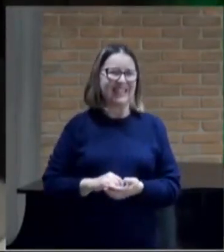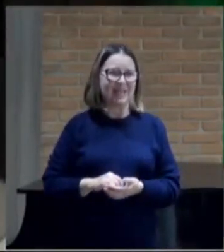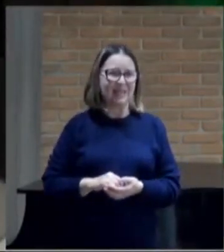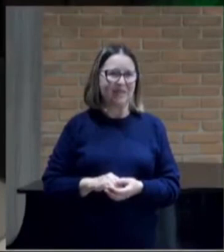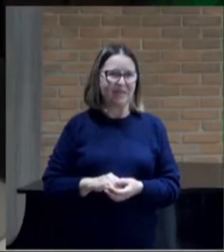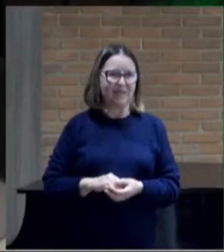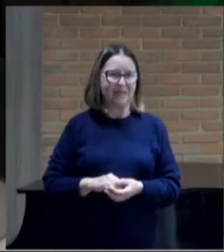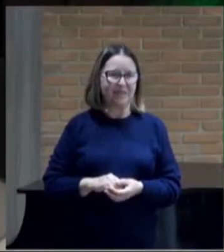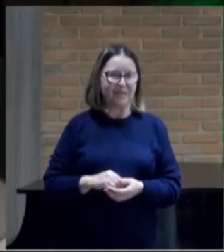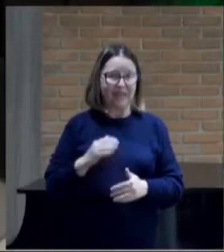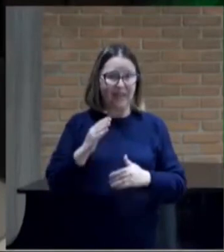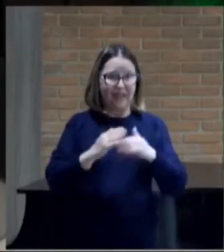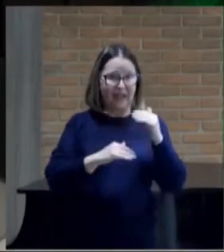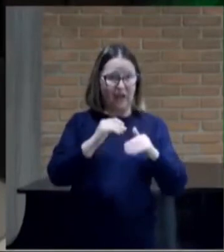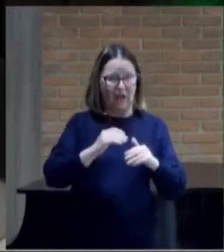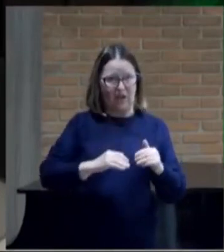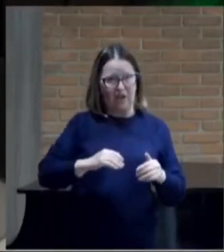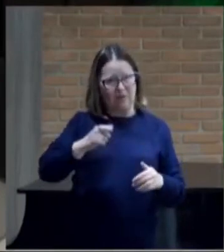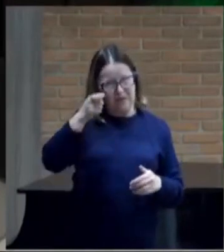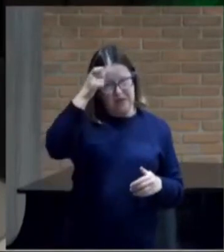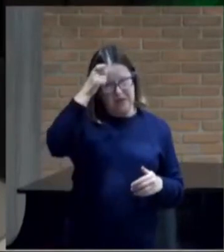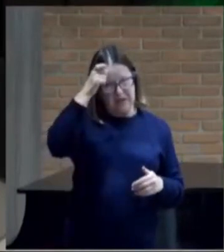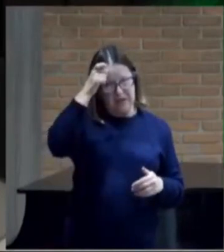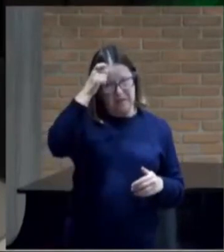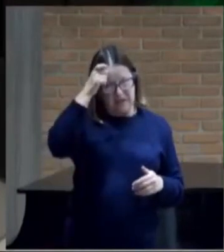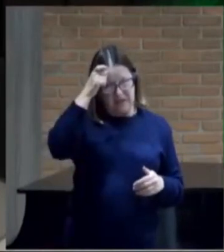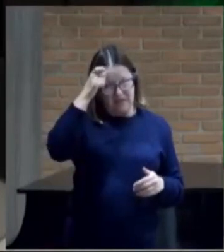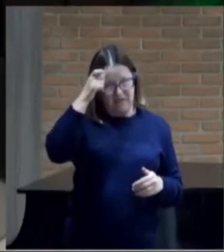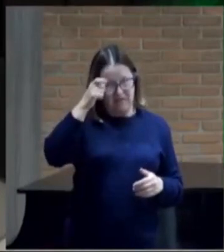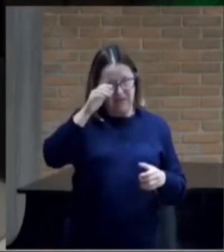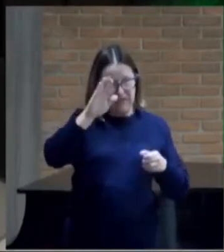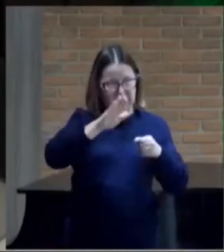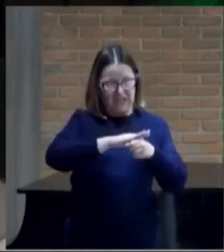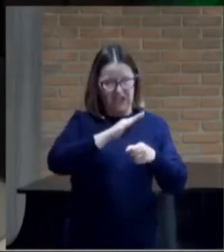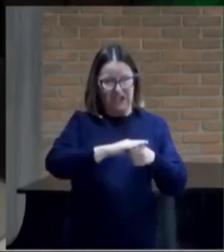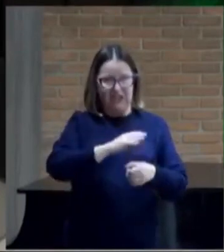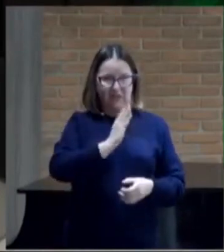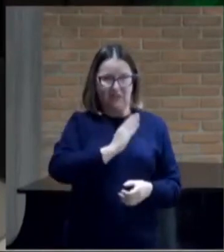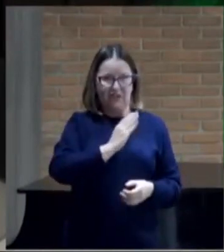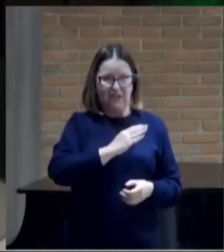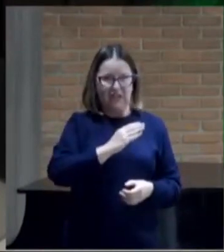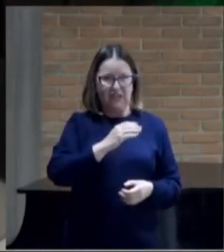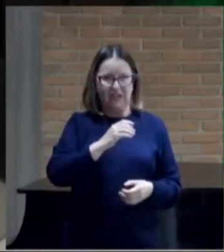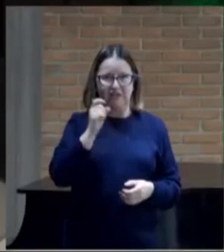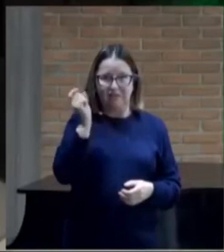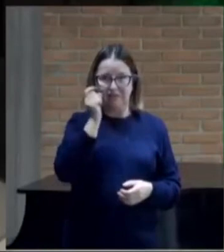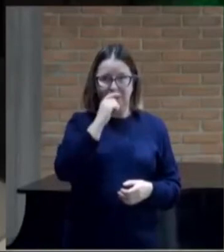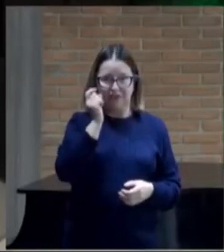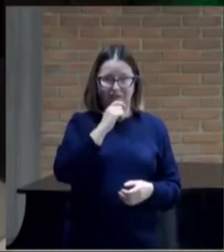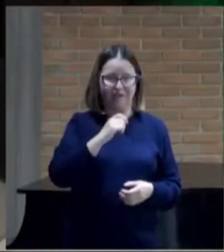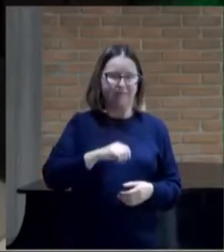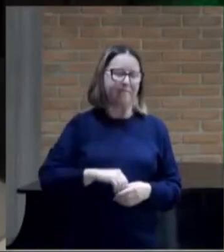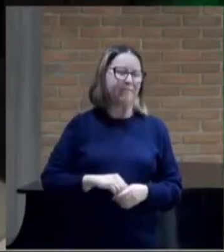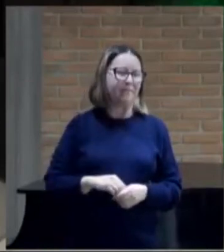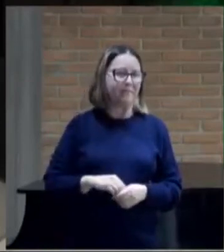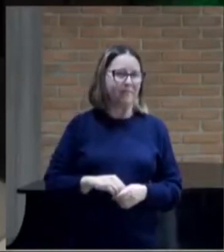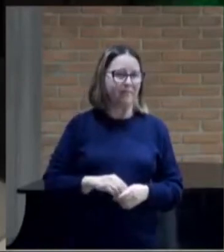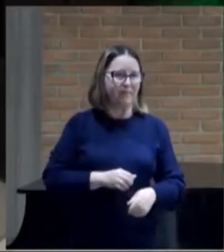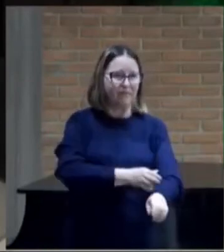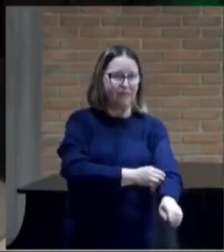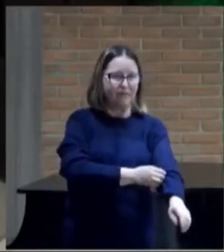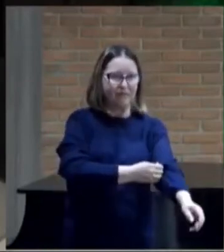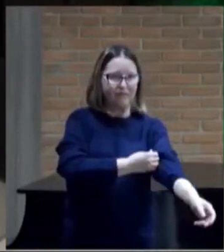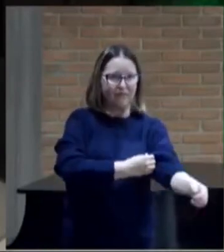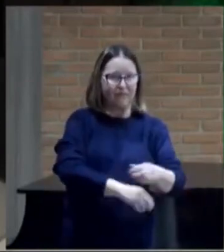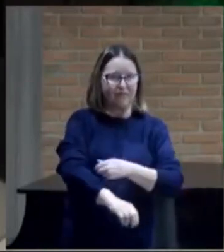A obra de Satanás é encher o coração da mentira. Nós vamos dar uma olhada em